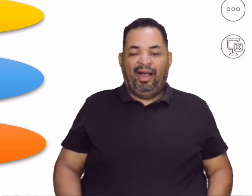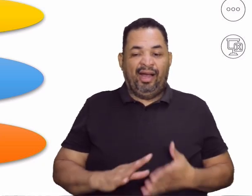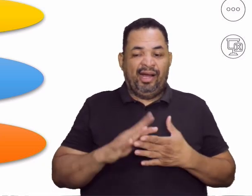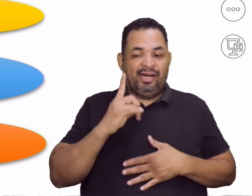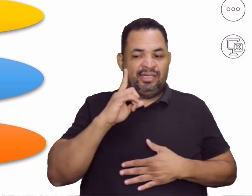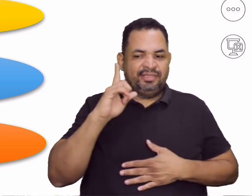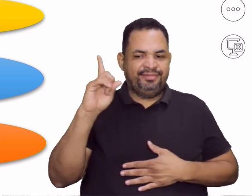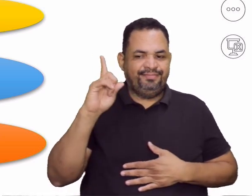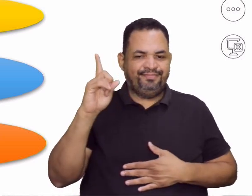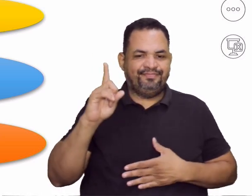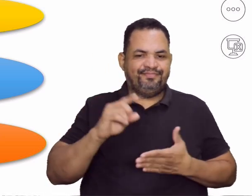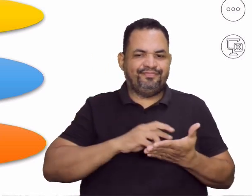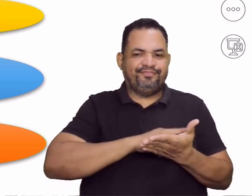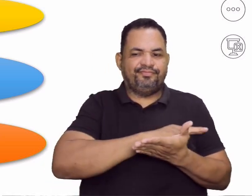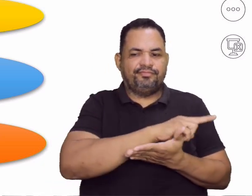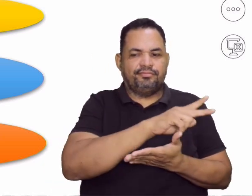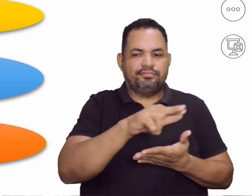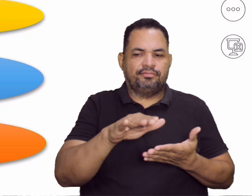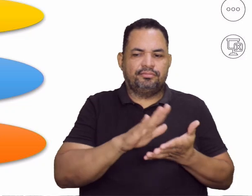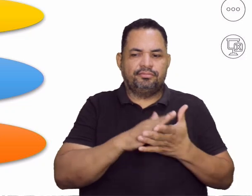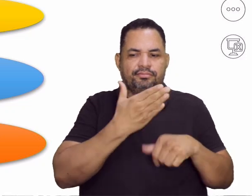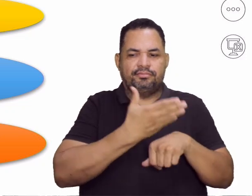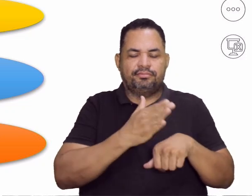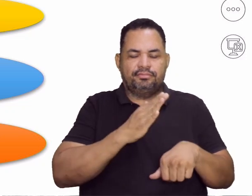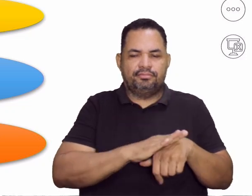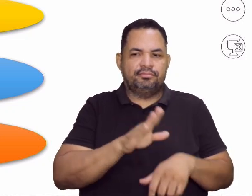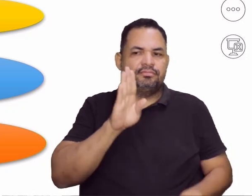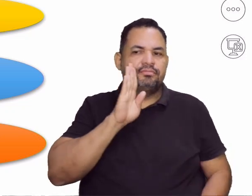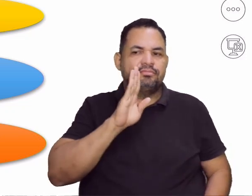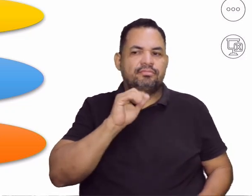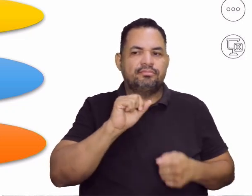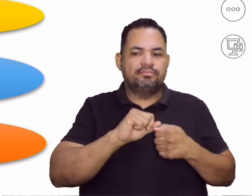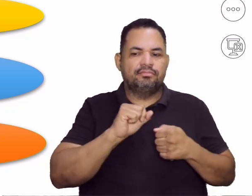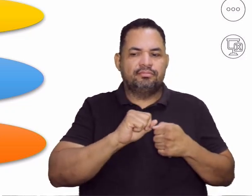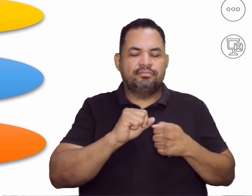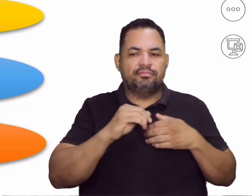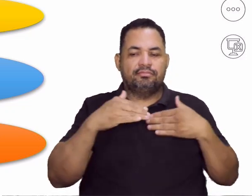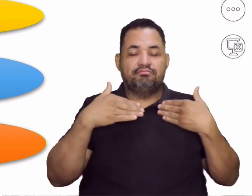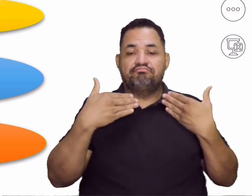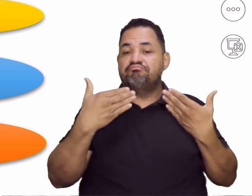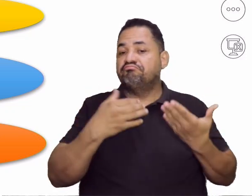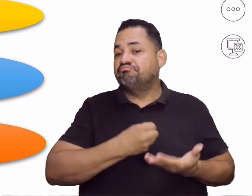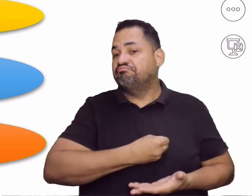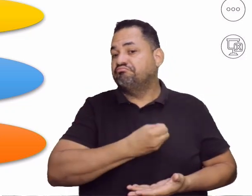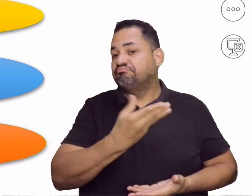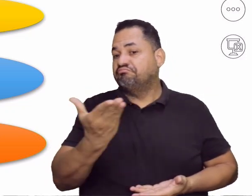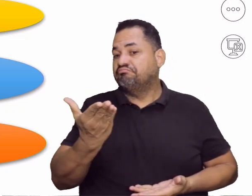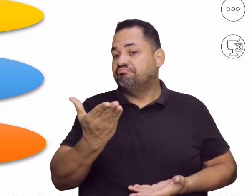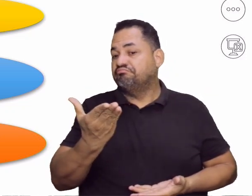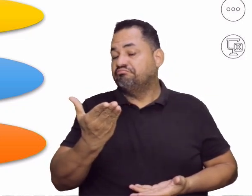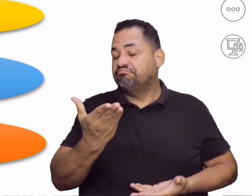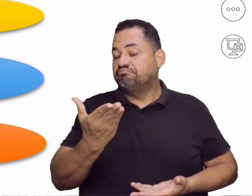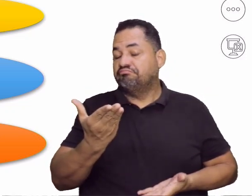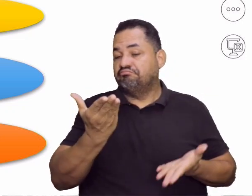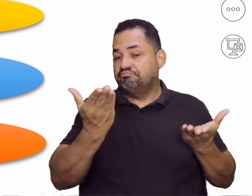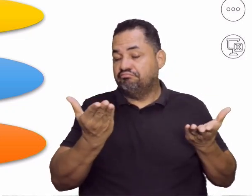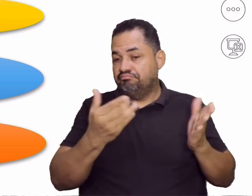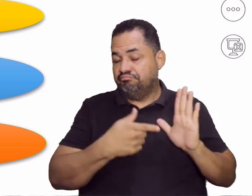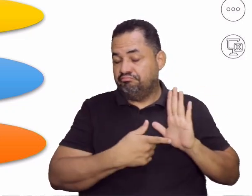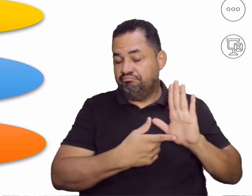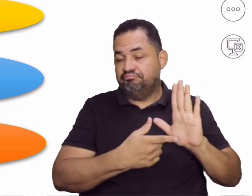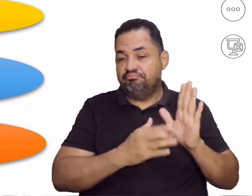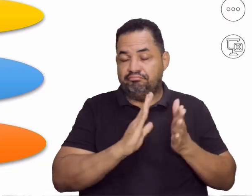vejam como tem prática bacana para a gente realizar, não é? Quantas dessas que eu acabei de colocar aqui para você,